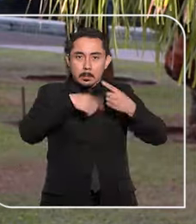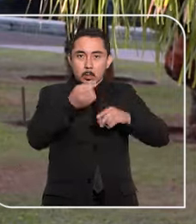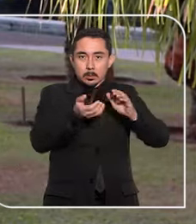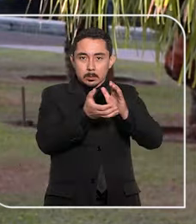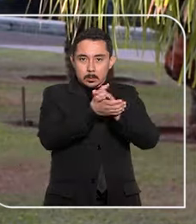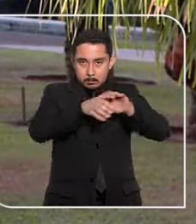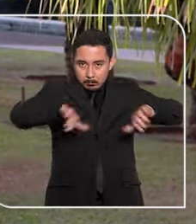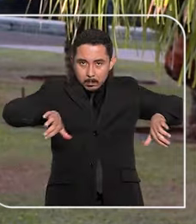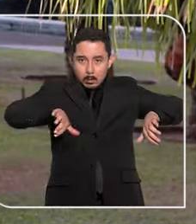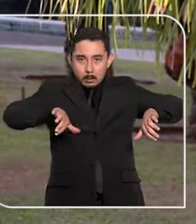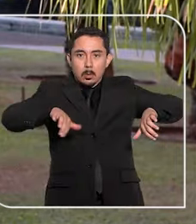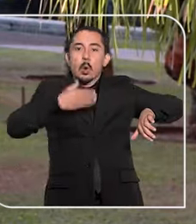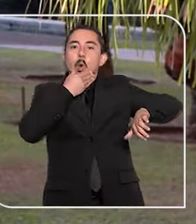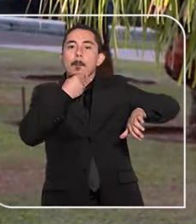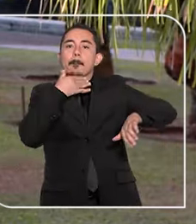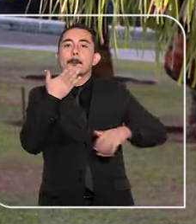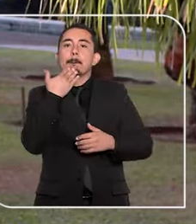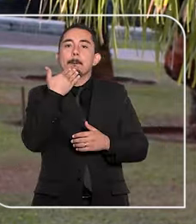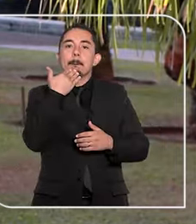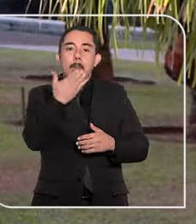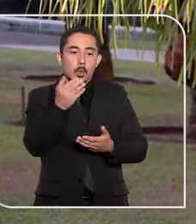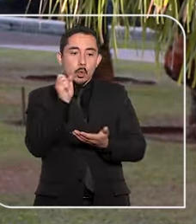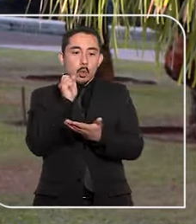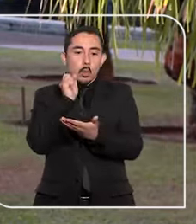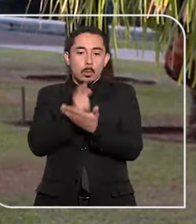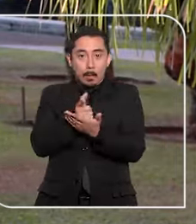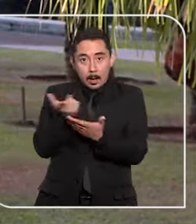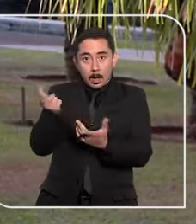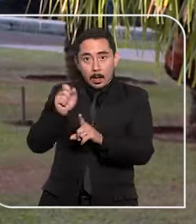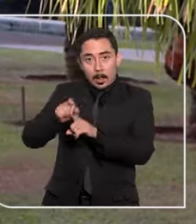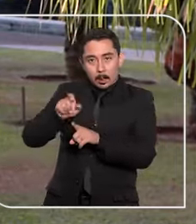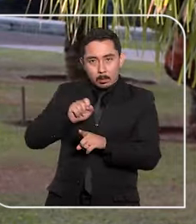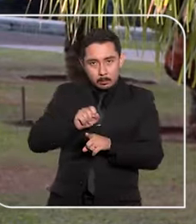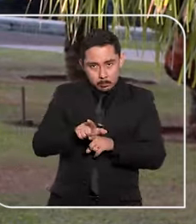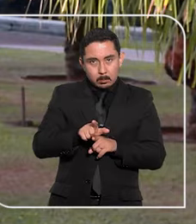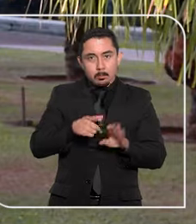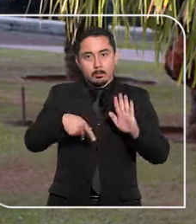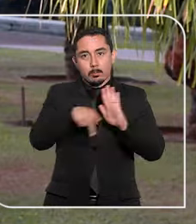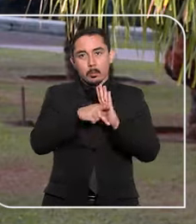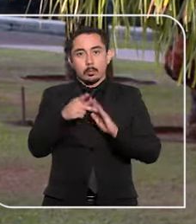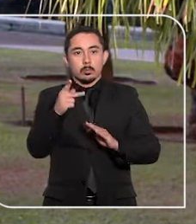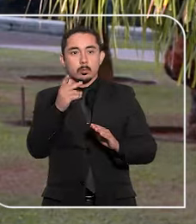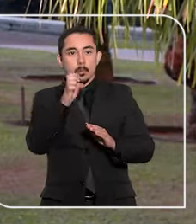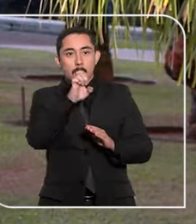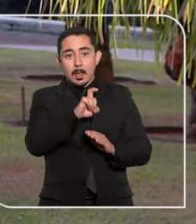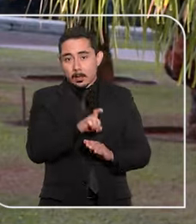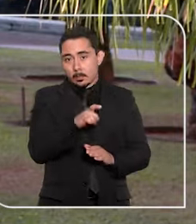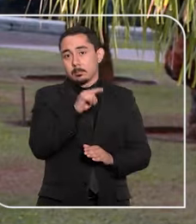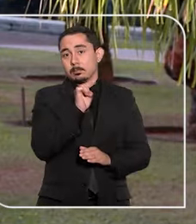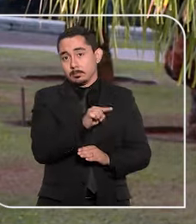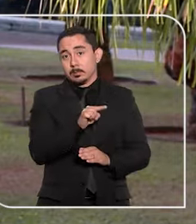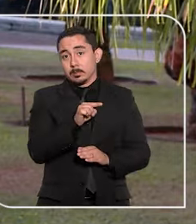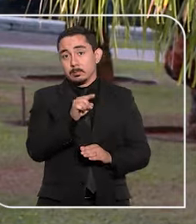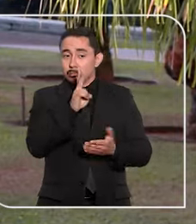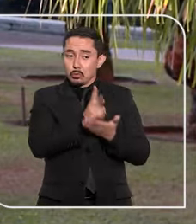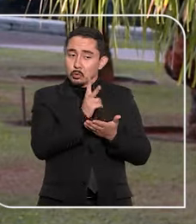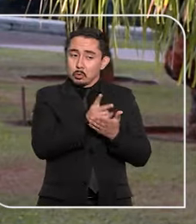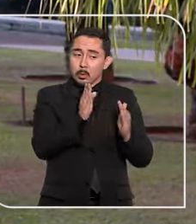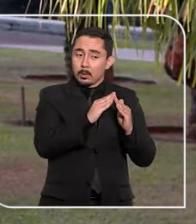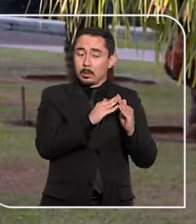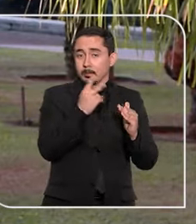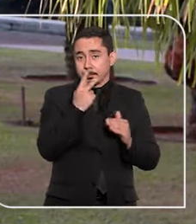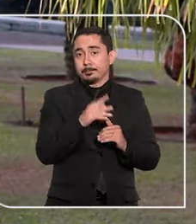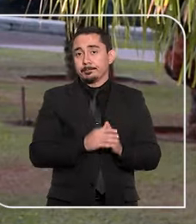a separação, o homem ajuizou a ação pedindo arbitramento de aluguéis contra a ex-esposa, que continuou vivendo com a filha comum na residência, que